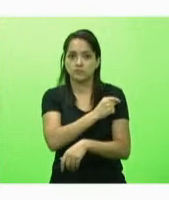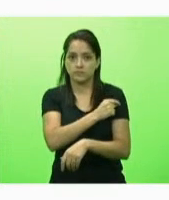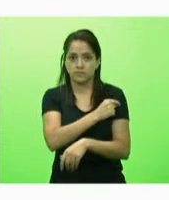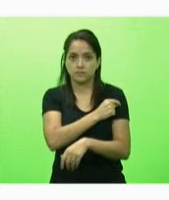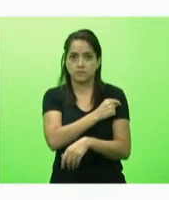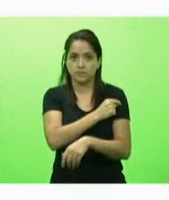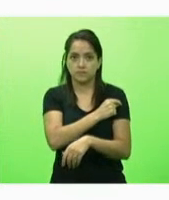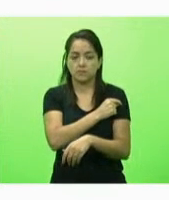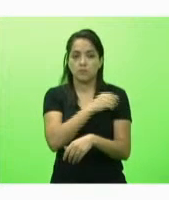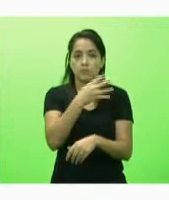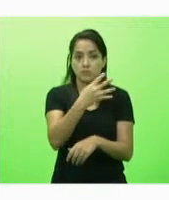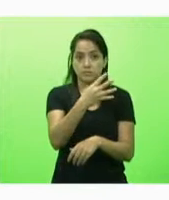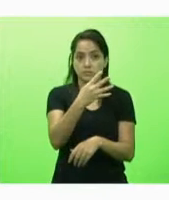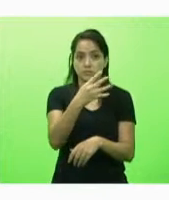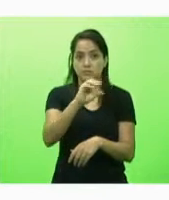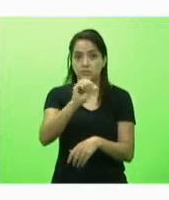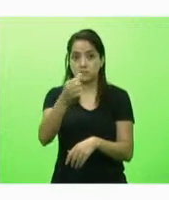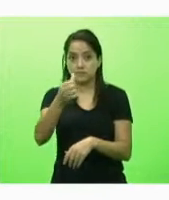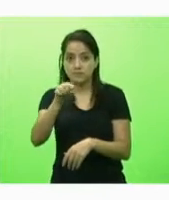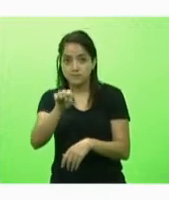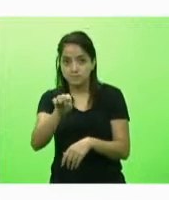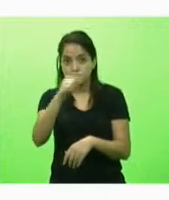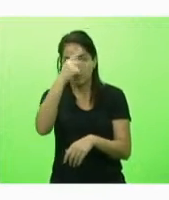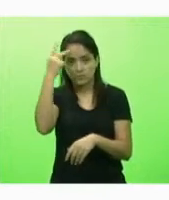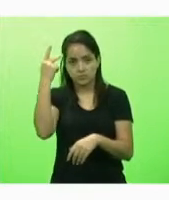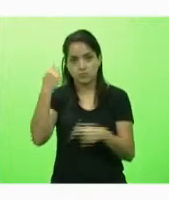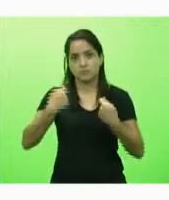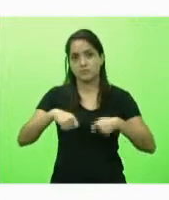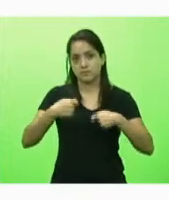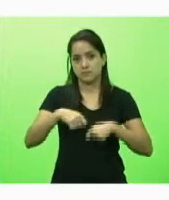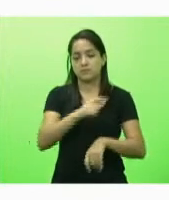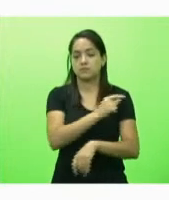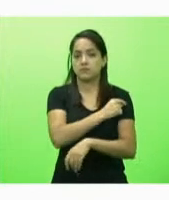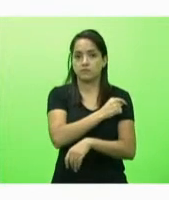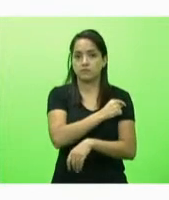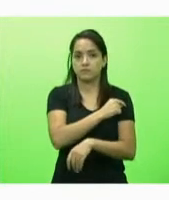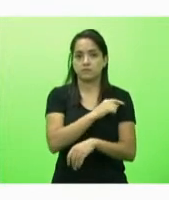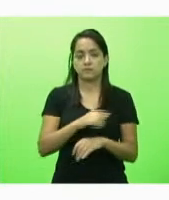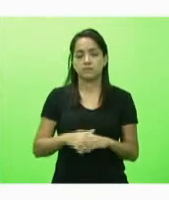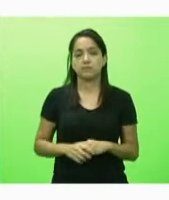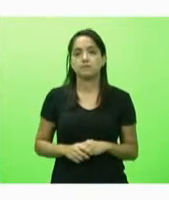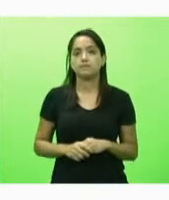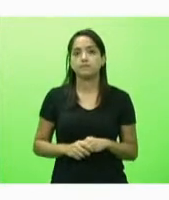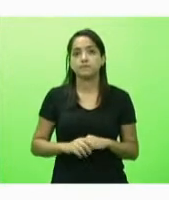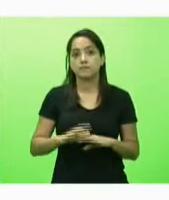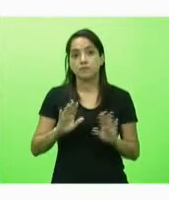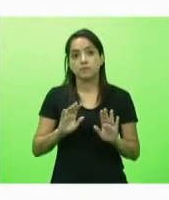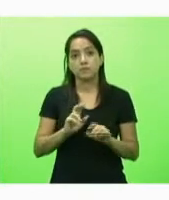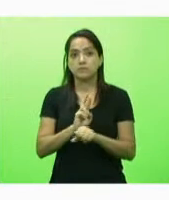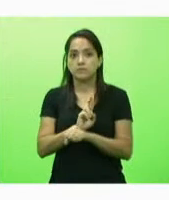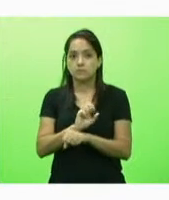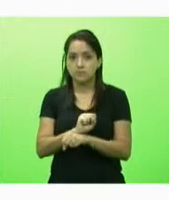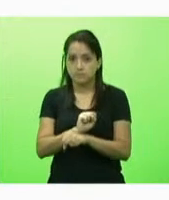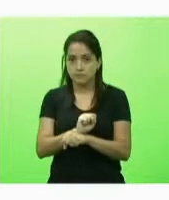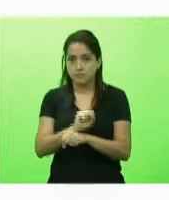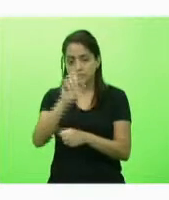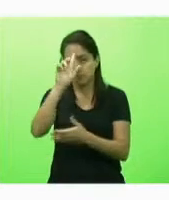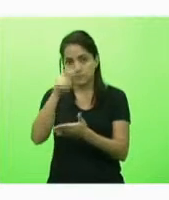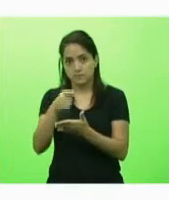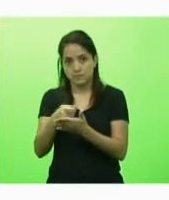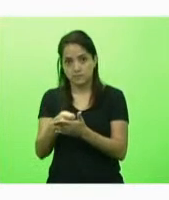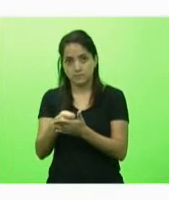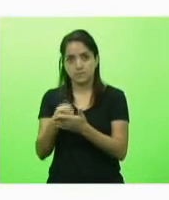catarinenses que precisariam ser vacinados então espelhando também uma decisão da tripartite de Brasília